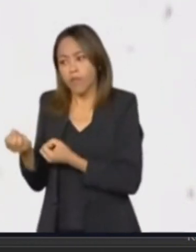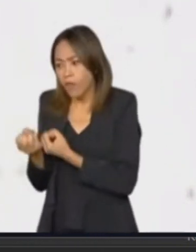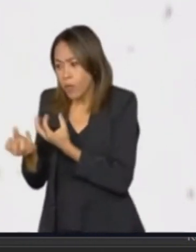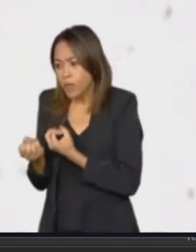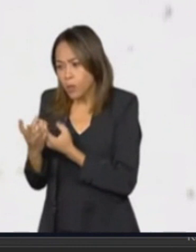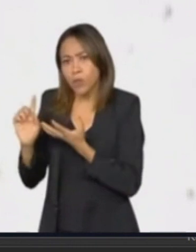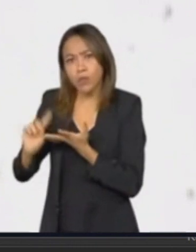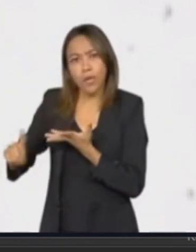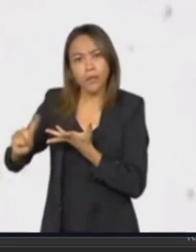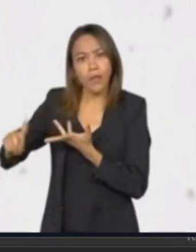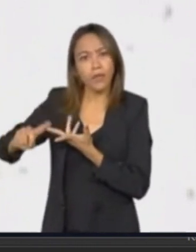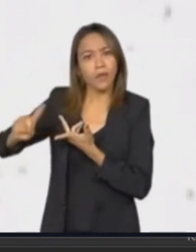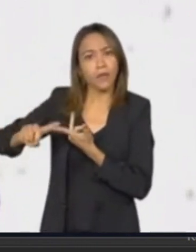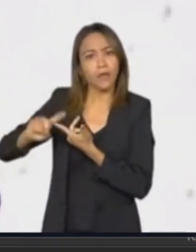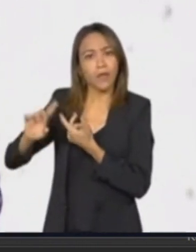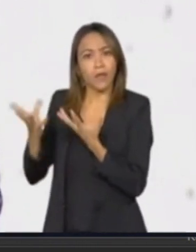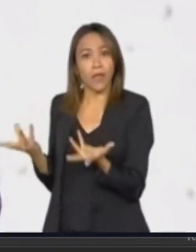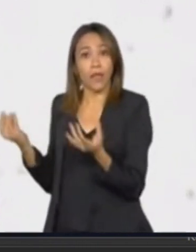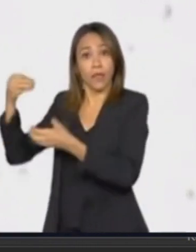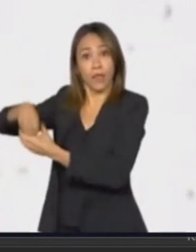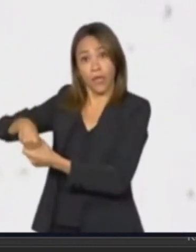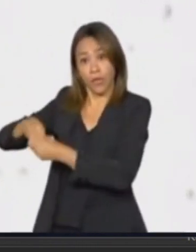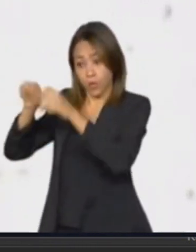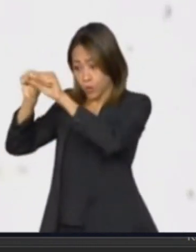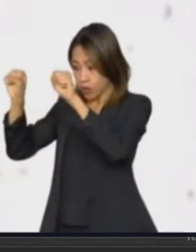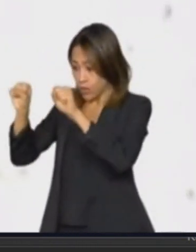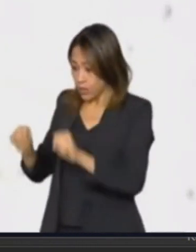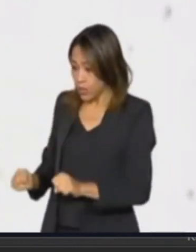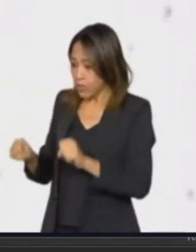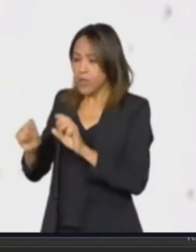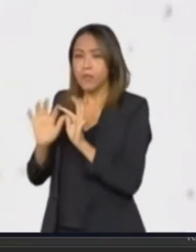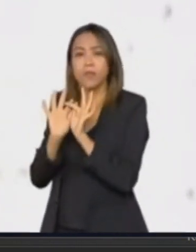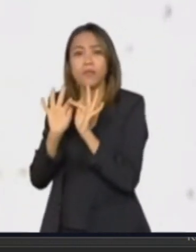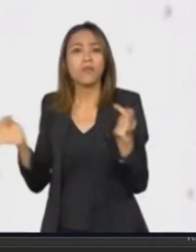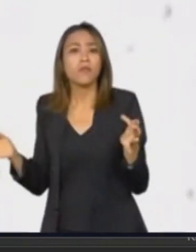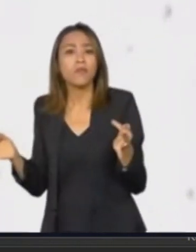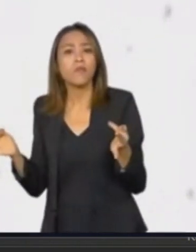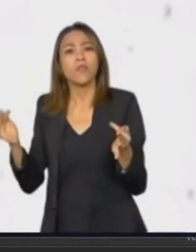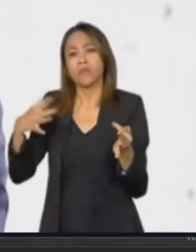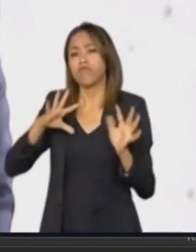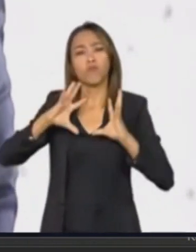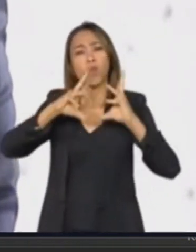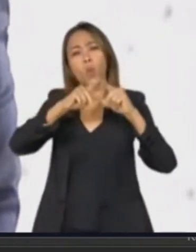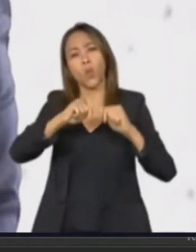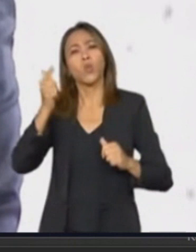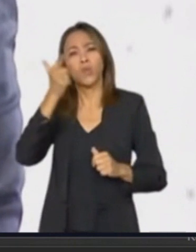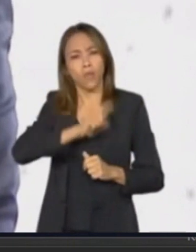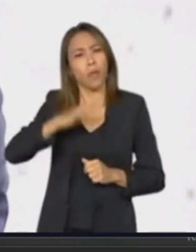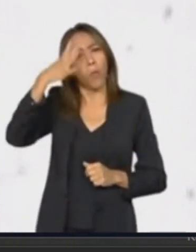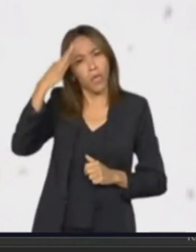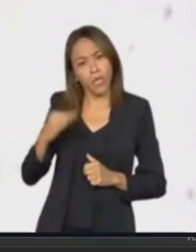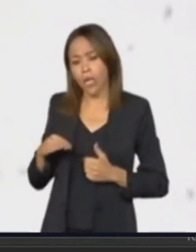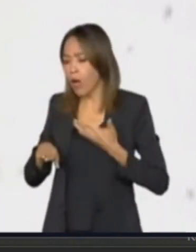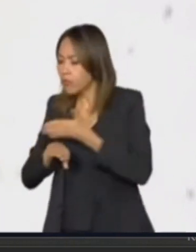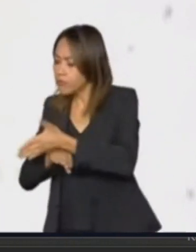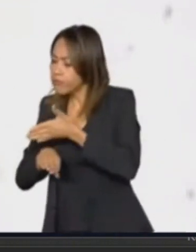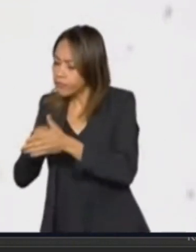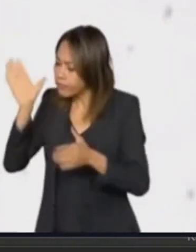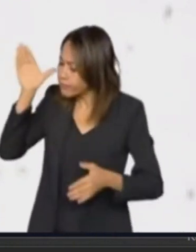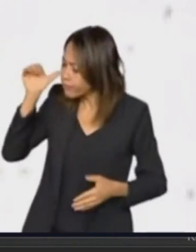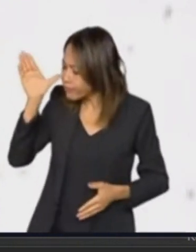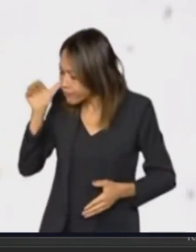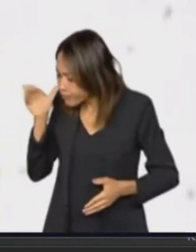de temas disponível no Brasil em linguagem simples e acessível. A população em situação de rua